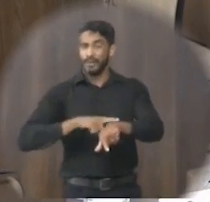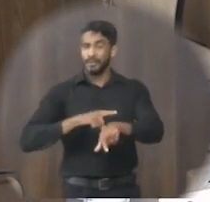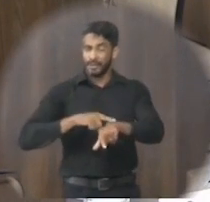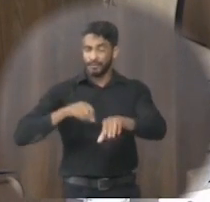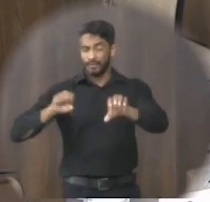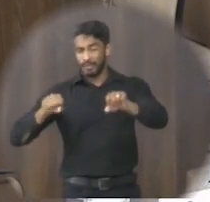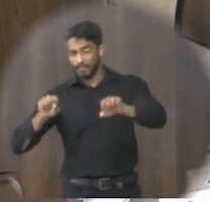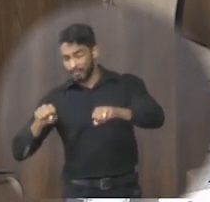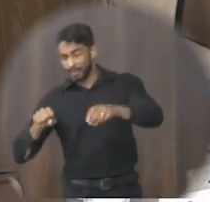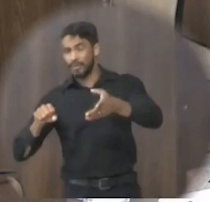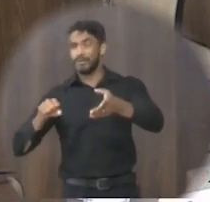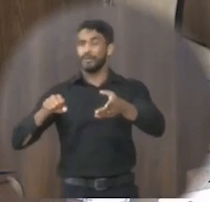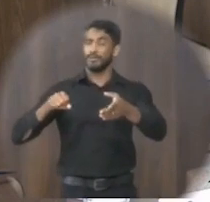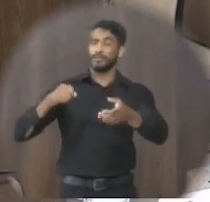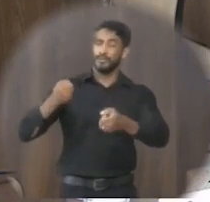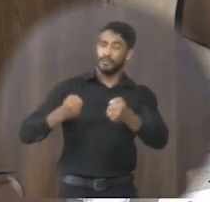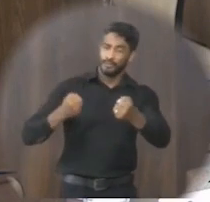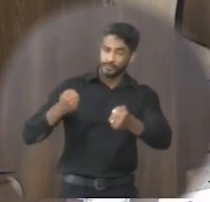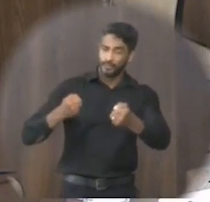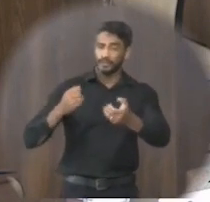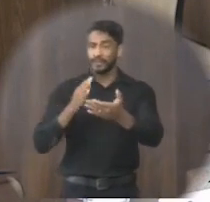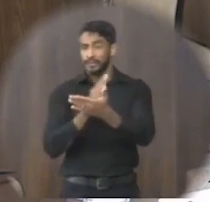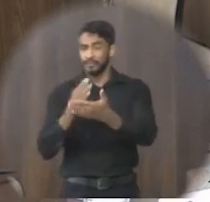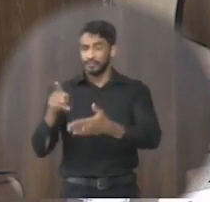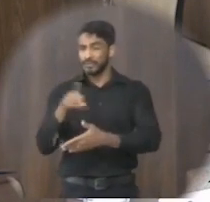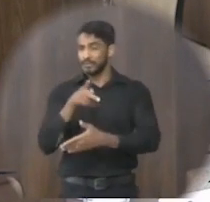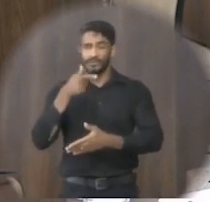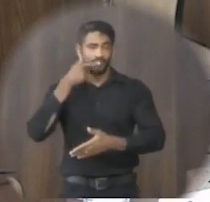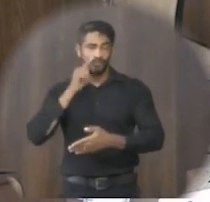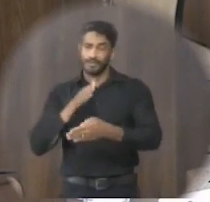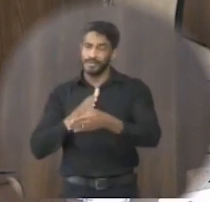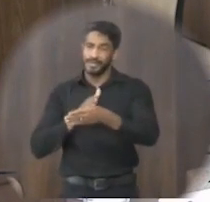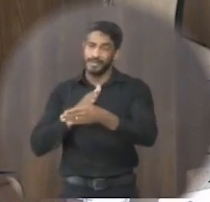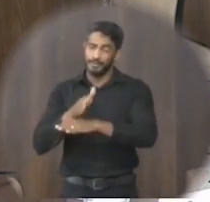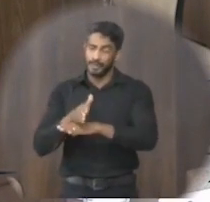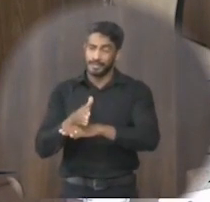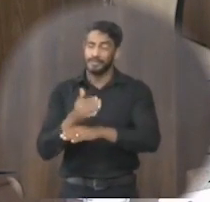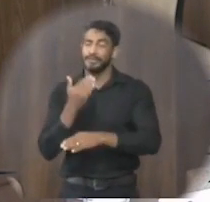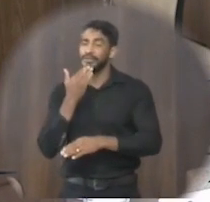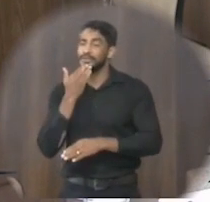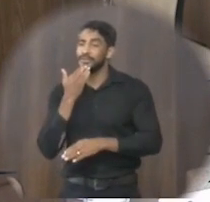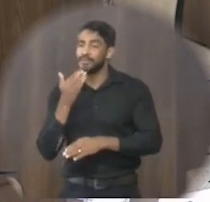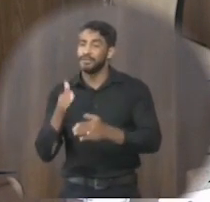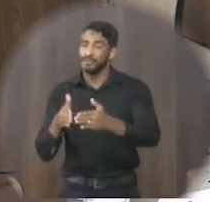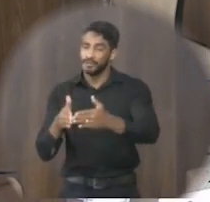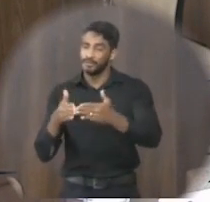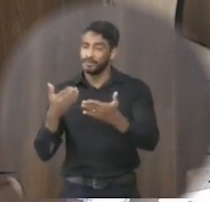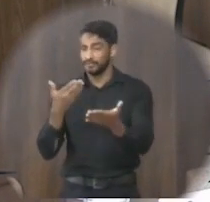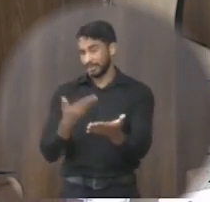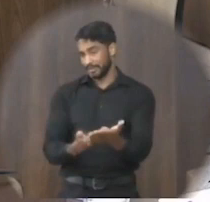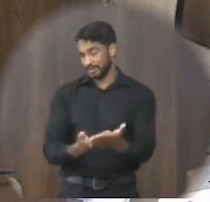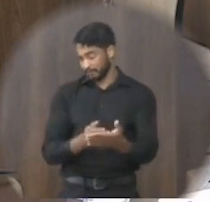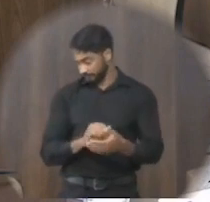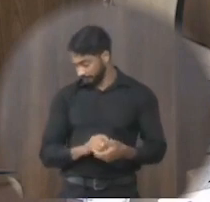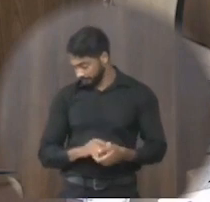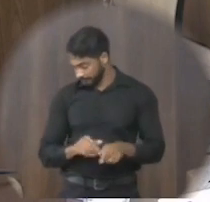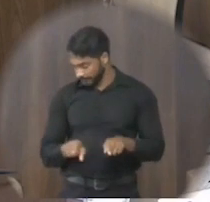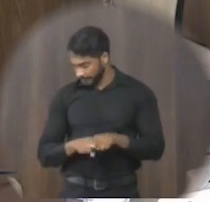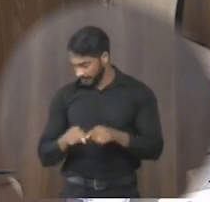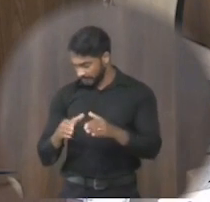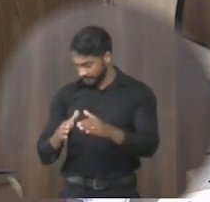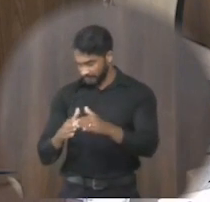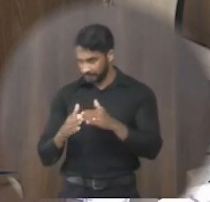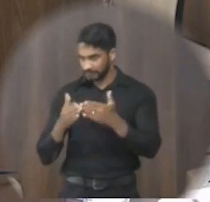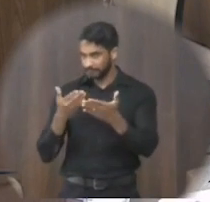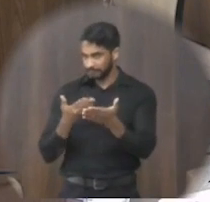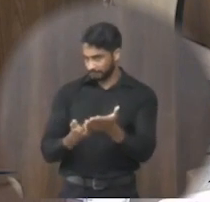moto alguns professores eles não conseguem nem passar direito então a gente vem fazer essa reivindicação aí e eu fiz um pedido também